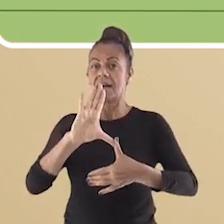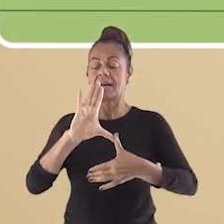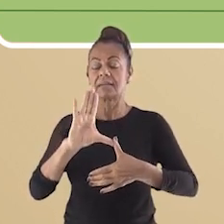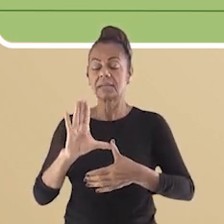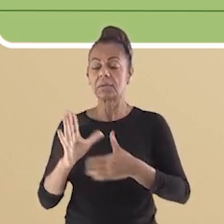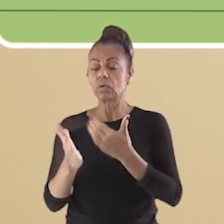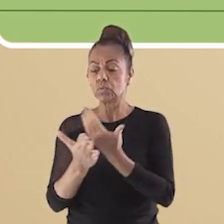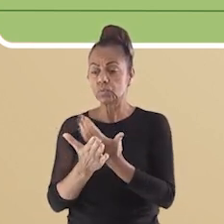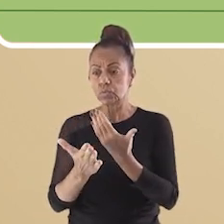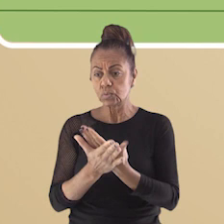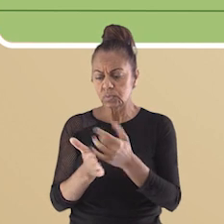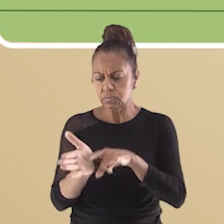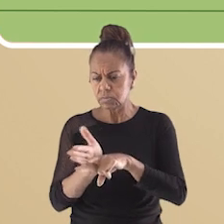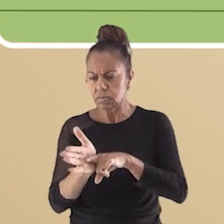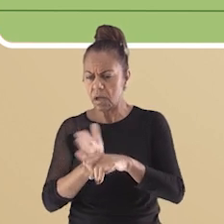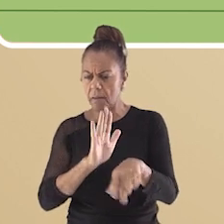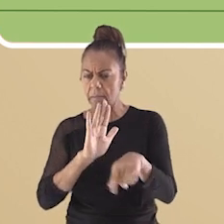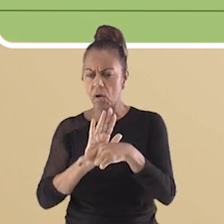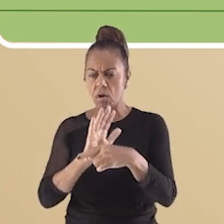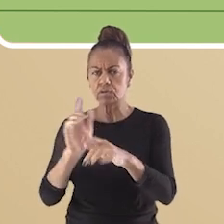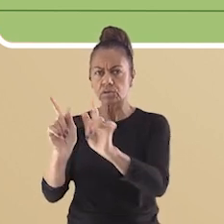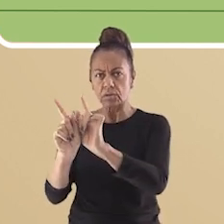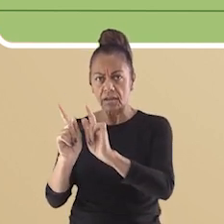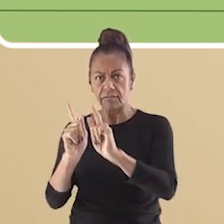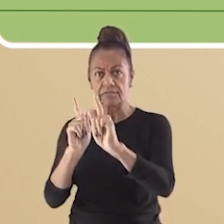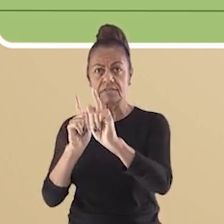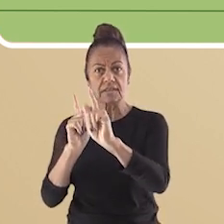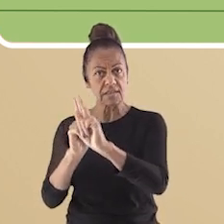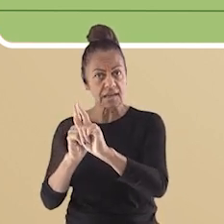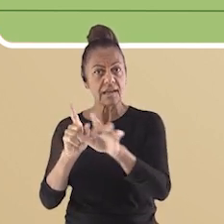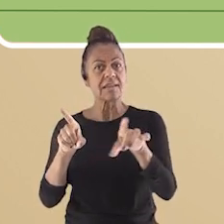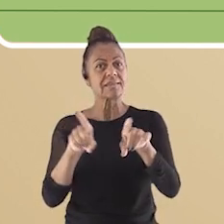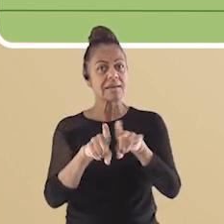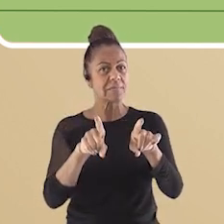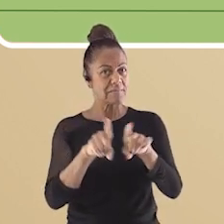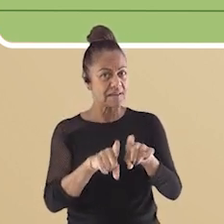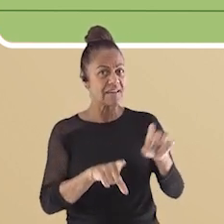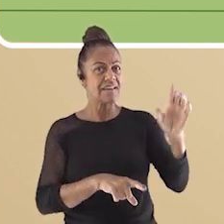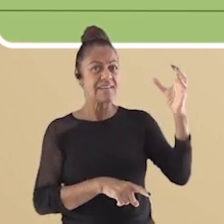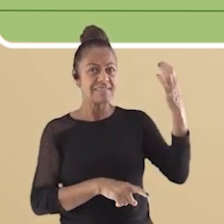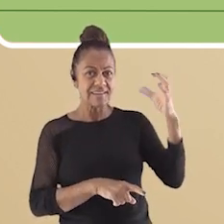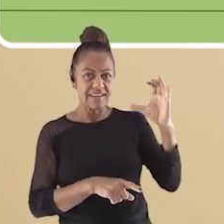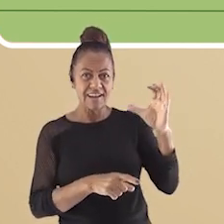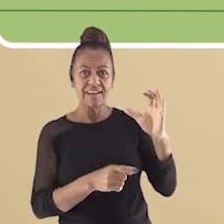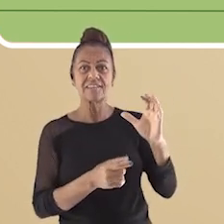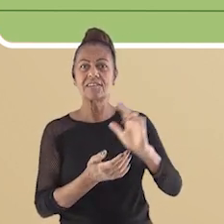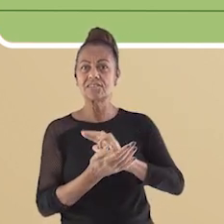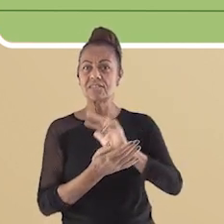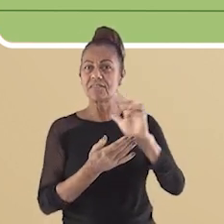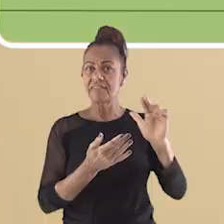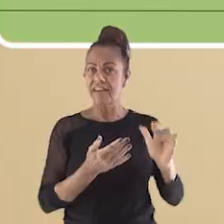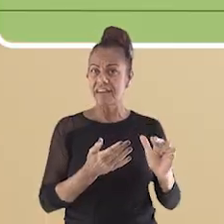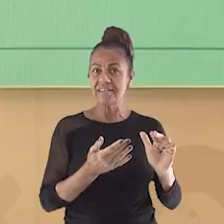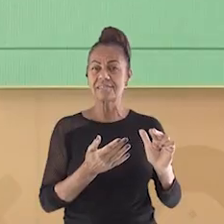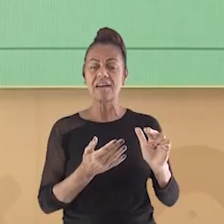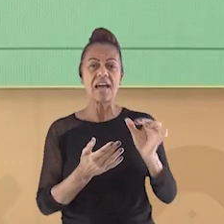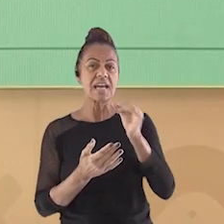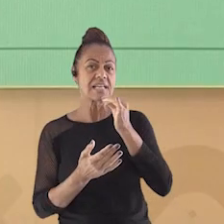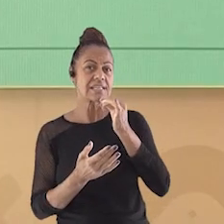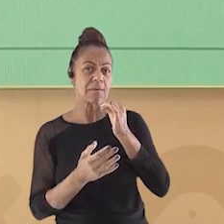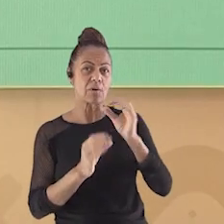estudos da geografia, mas também em diversas outras ciências, como a engenharia e a arquitetura.